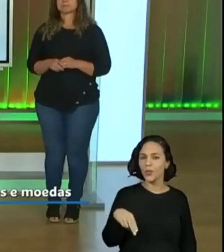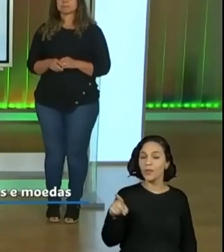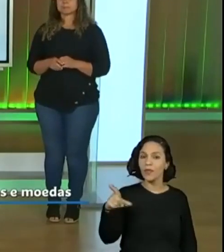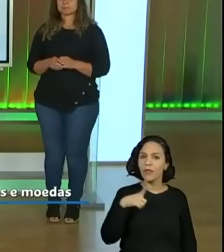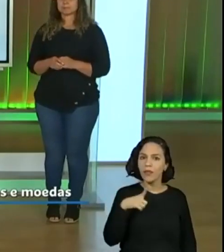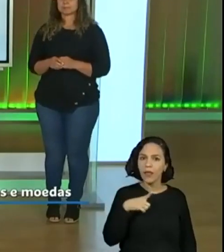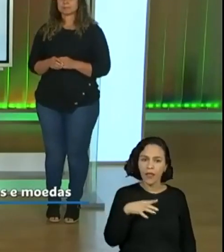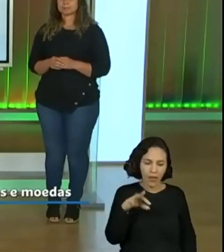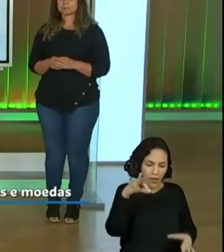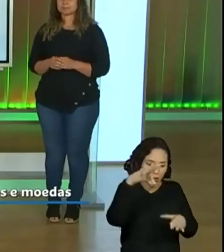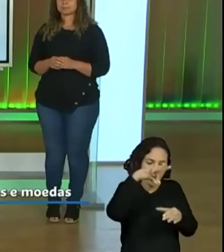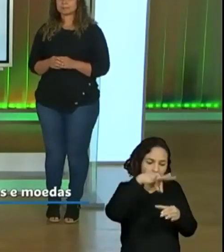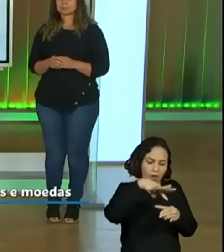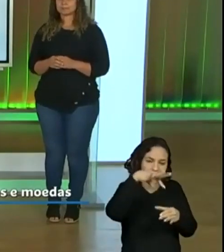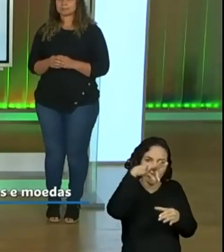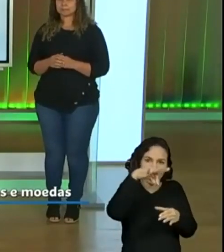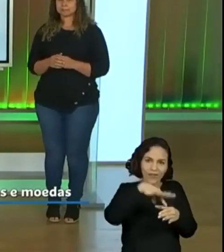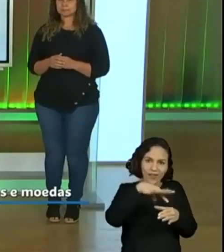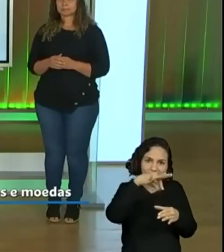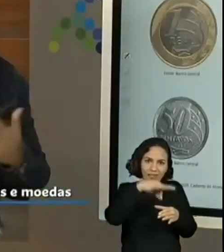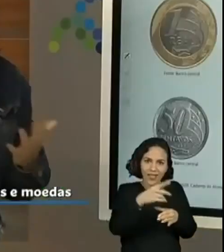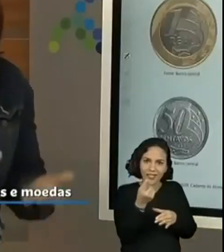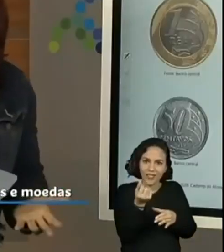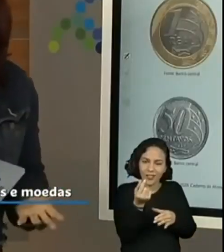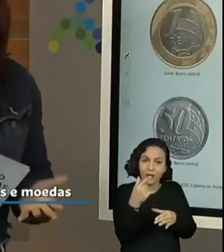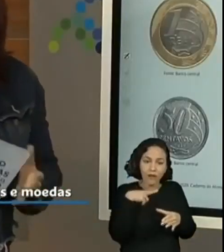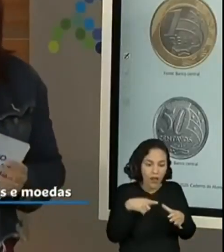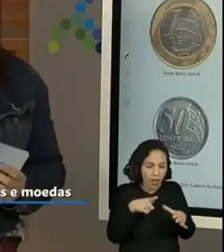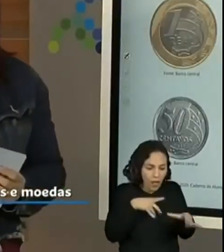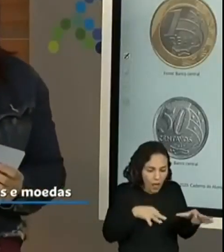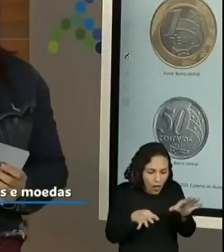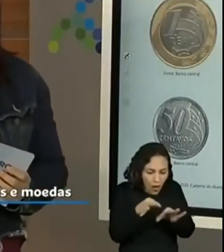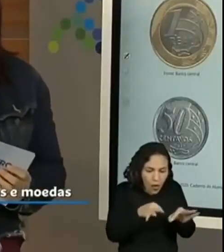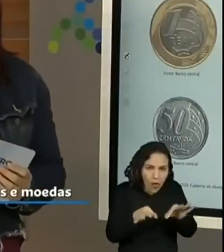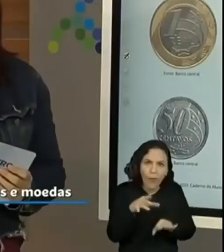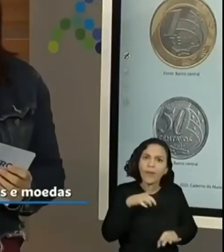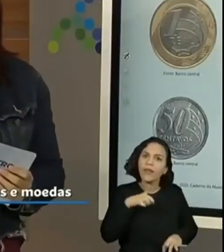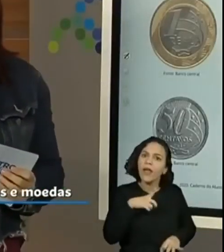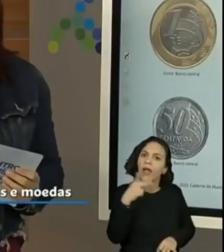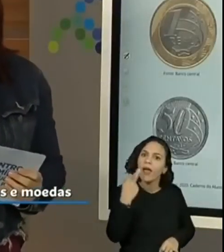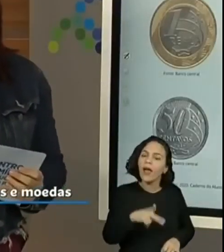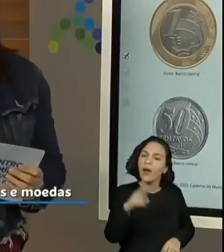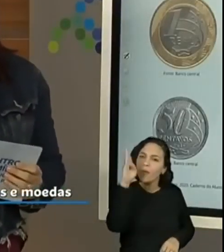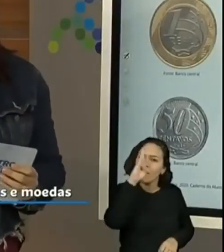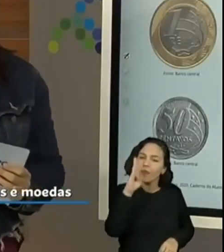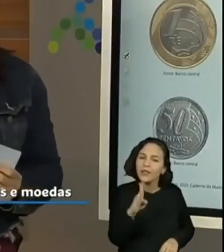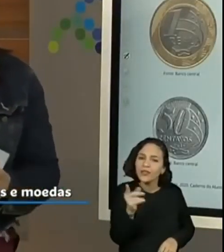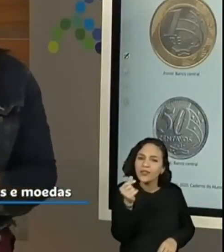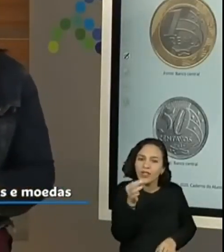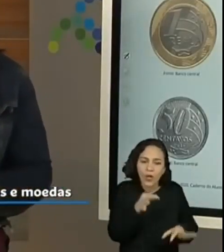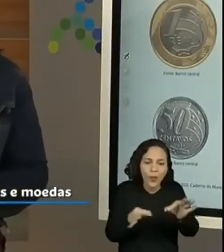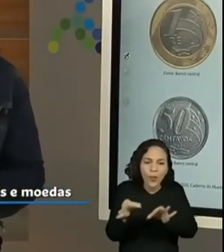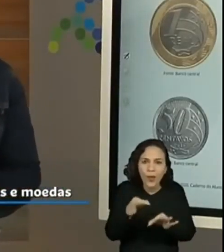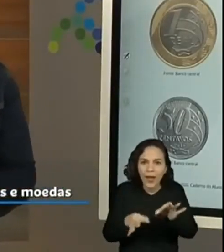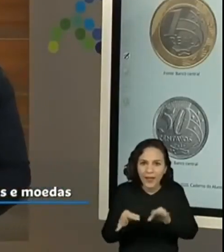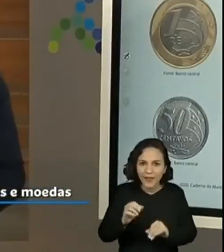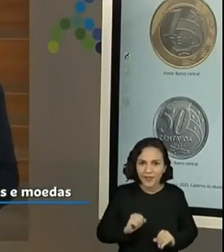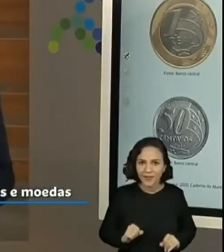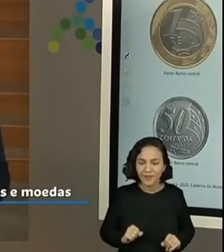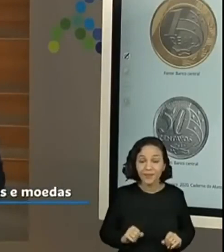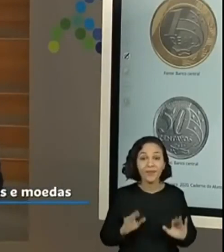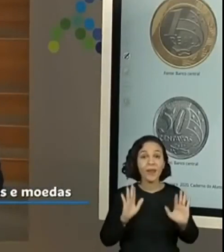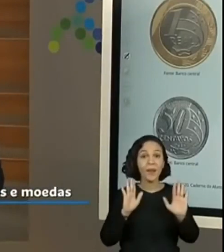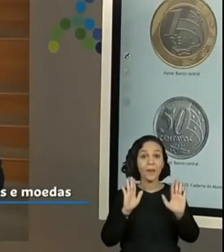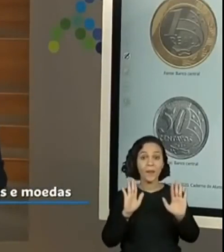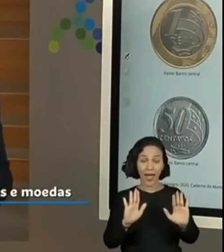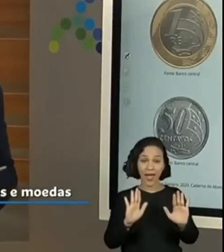o cofrinho dele e encontrou algumas moedas do sistema monetário brasileiro. Só que antes da gente ver as moedas que o